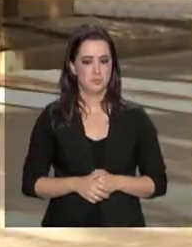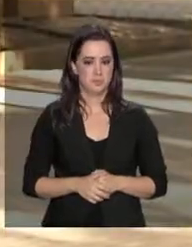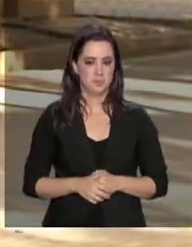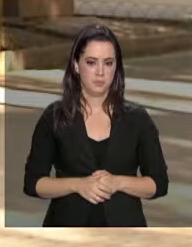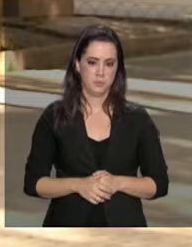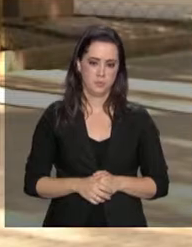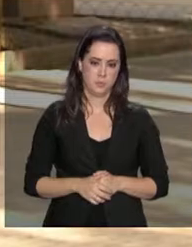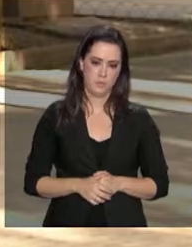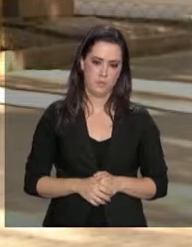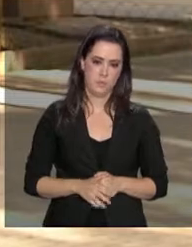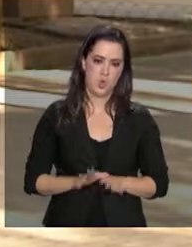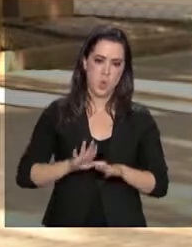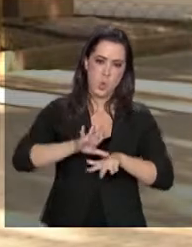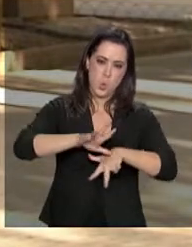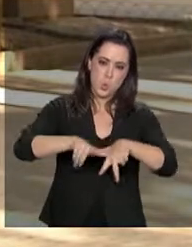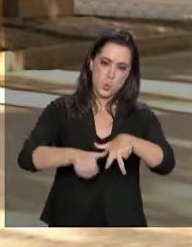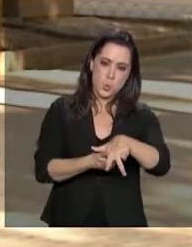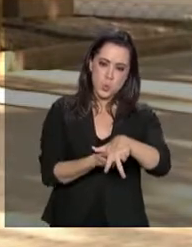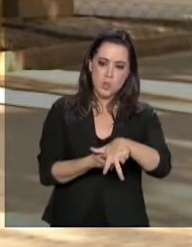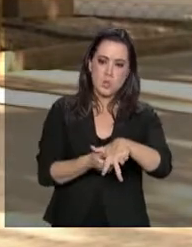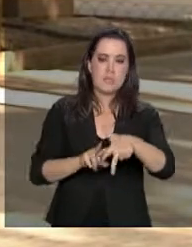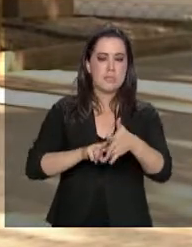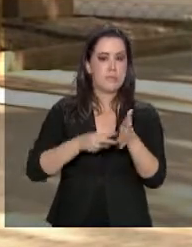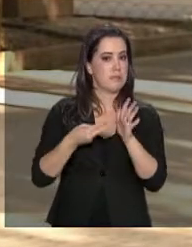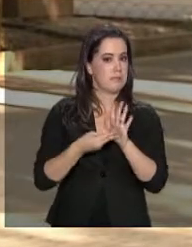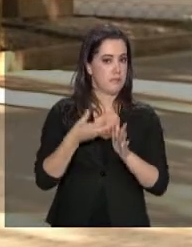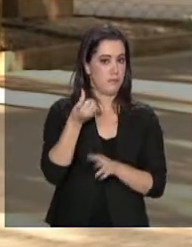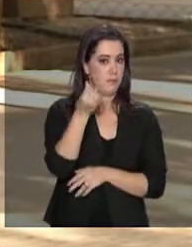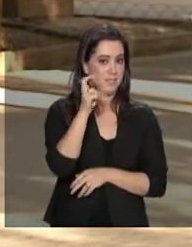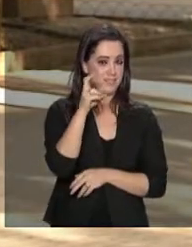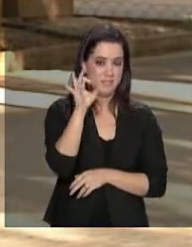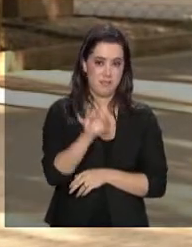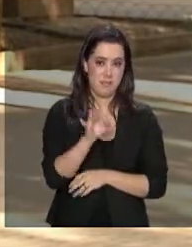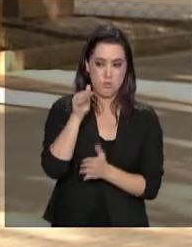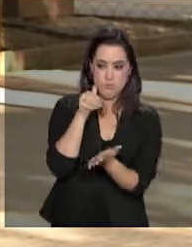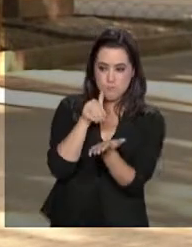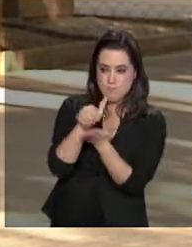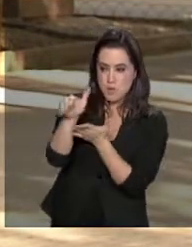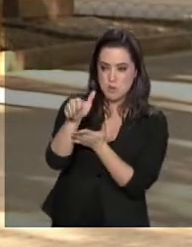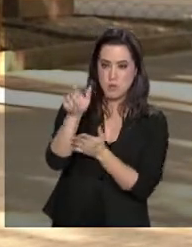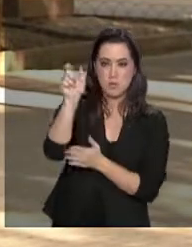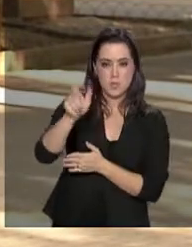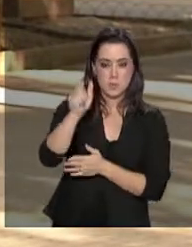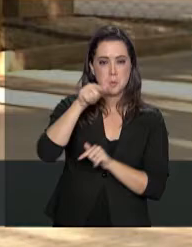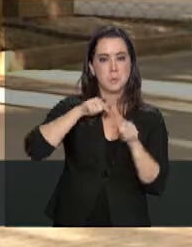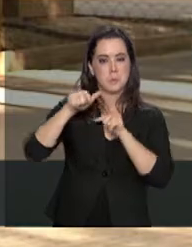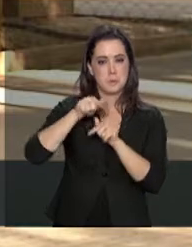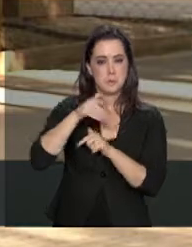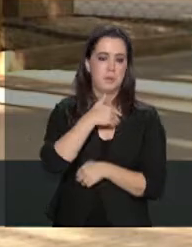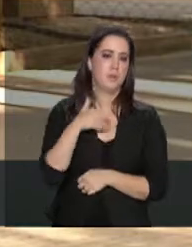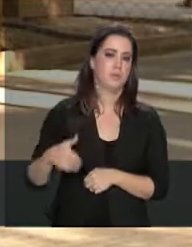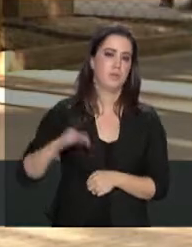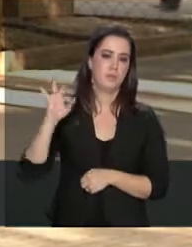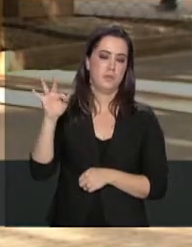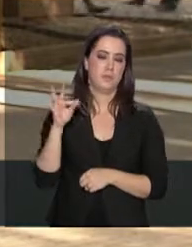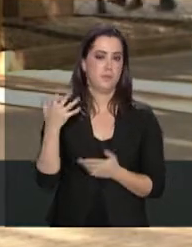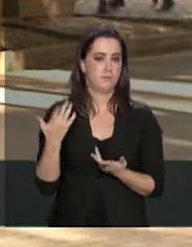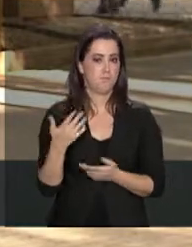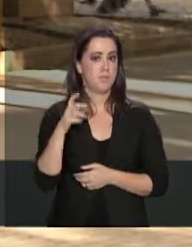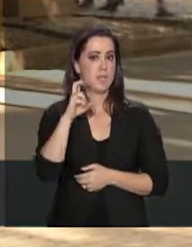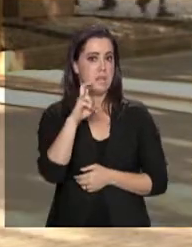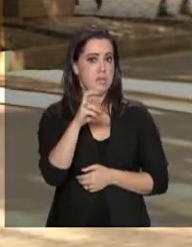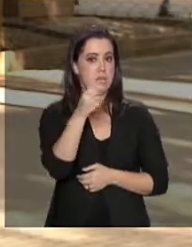Os atos de corrupção foram responsáveis por 65% das exonerações de servidores federais em 2018. No total,